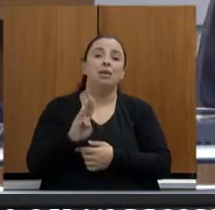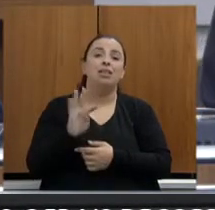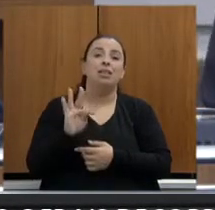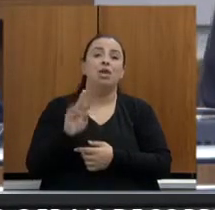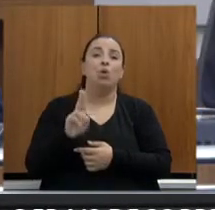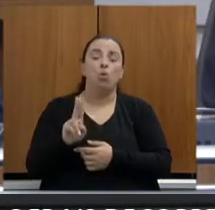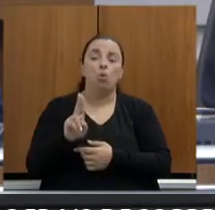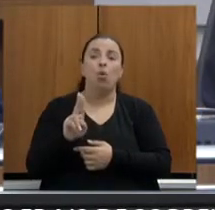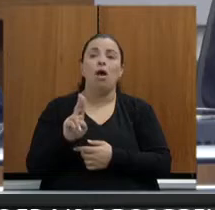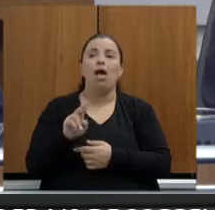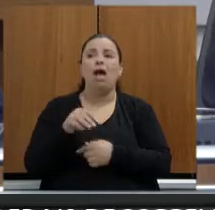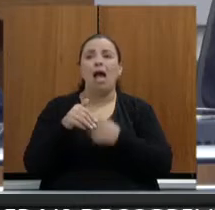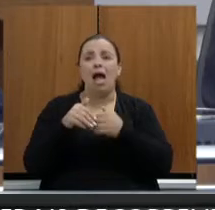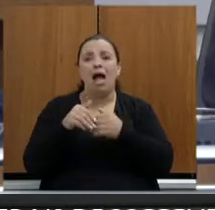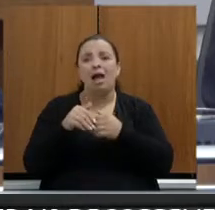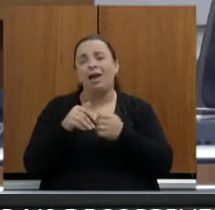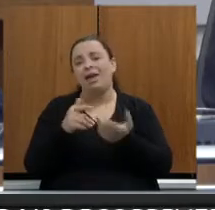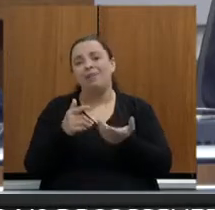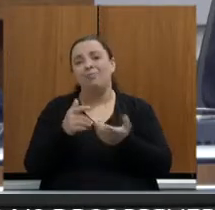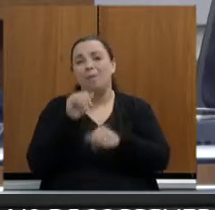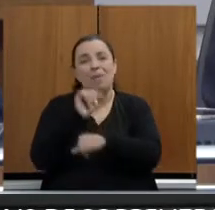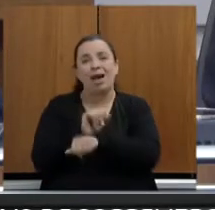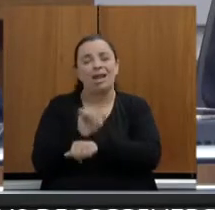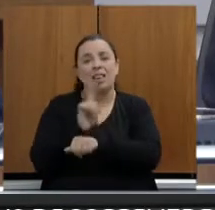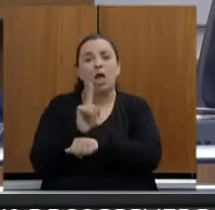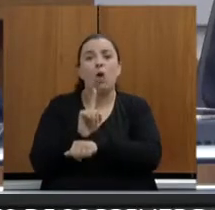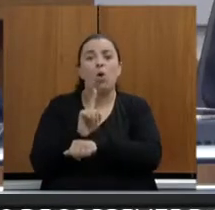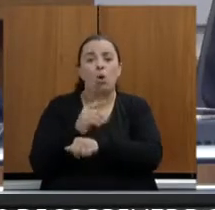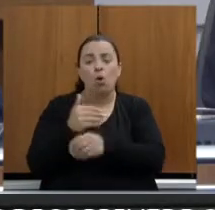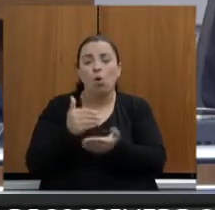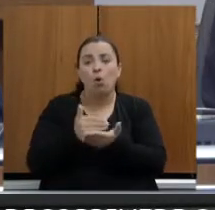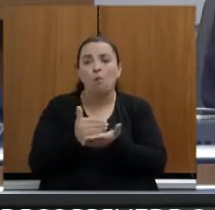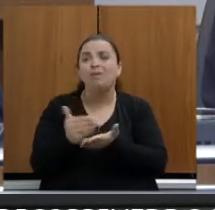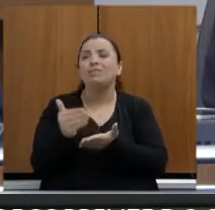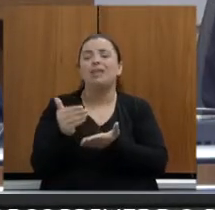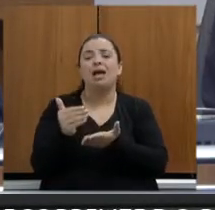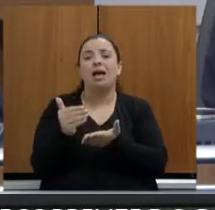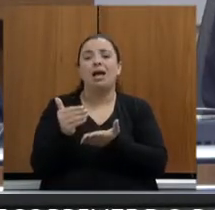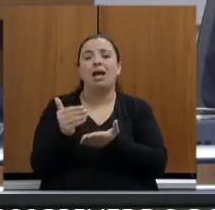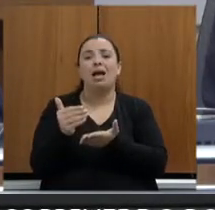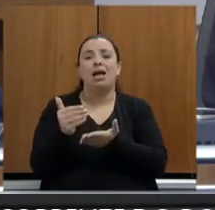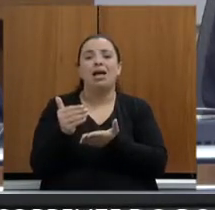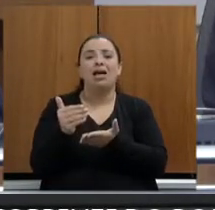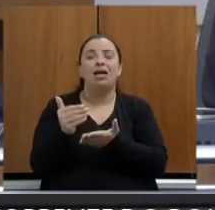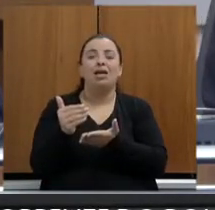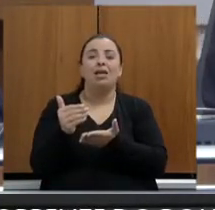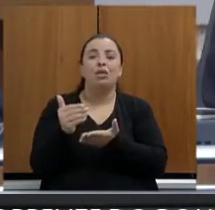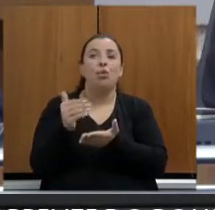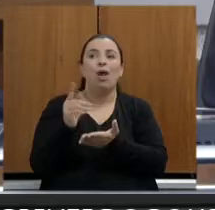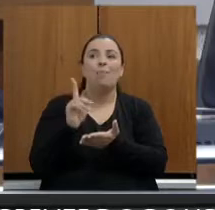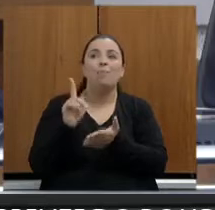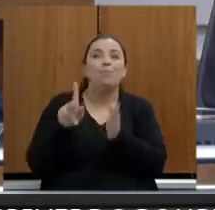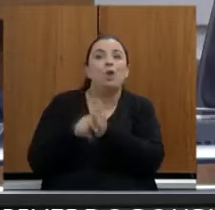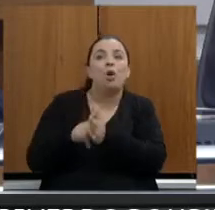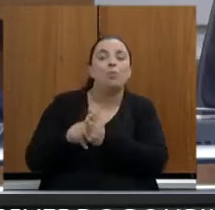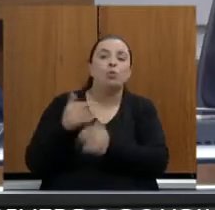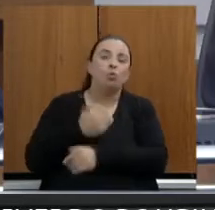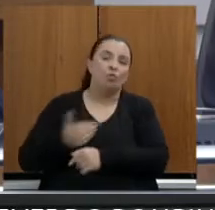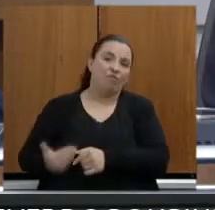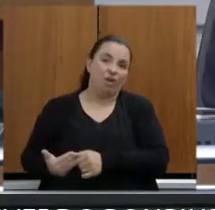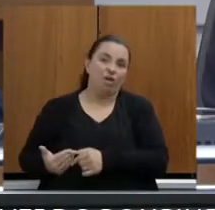Então, a CBTU Minas deixa de ser uma empresa estatal, controlada pelo governo federal,